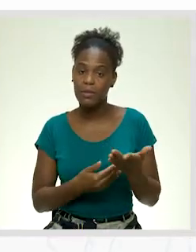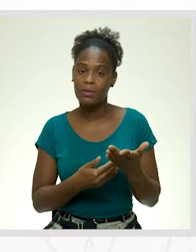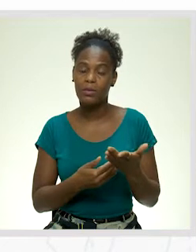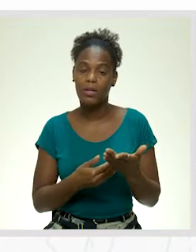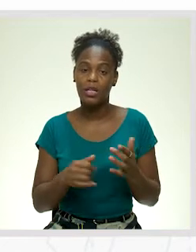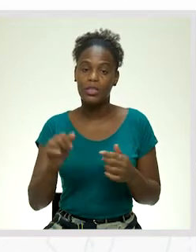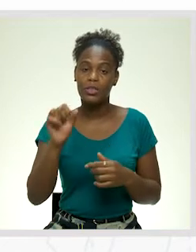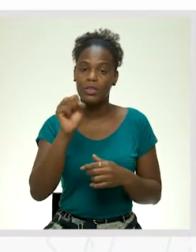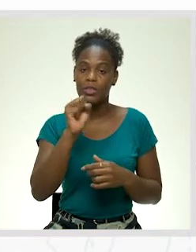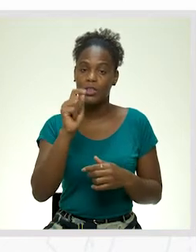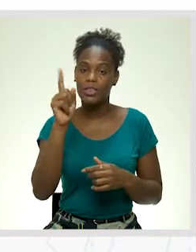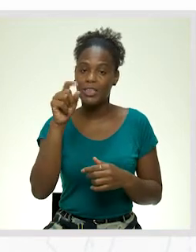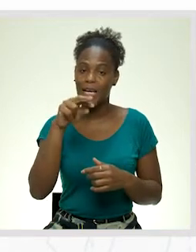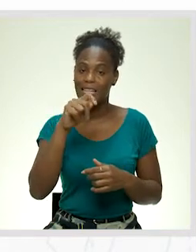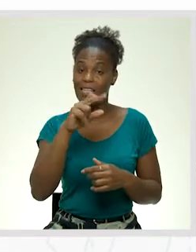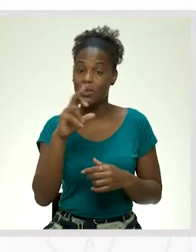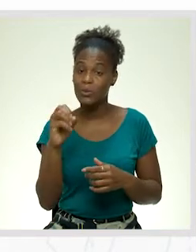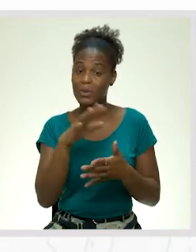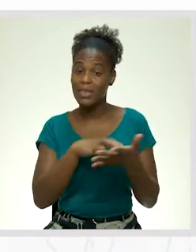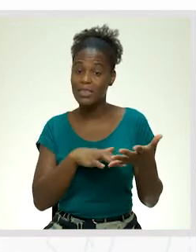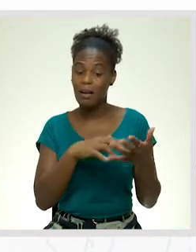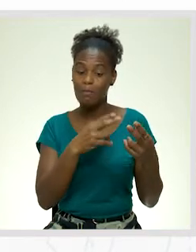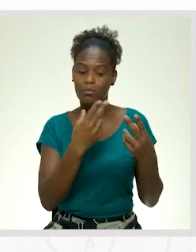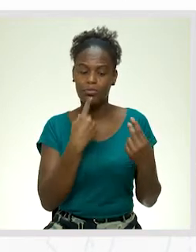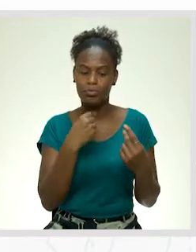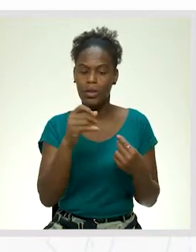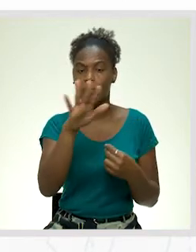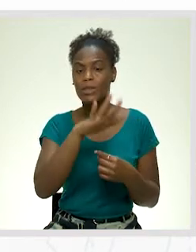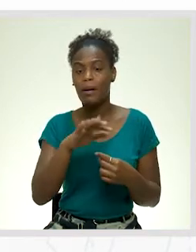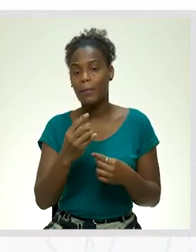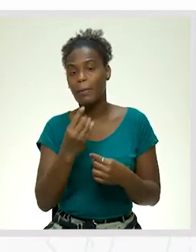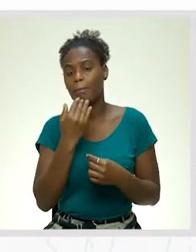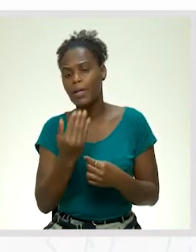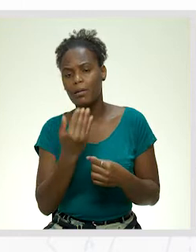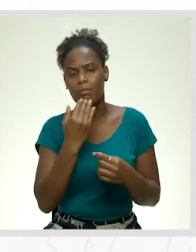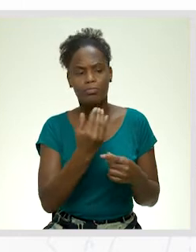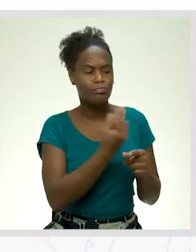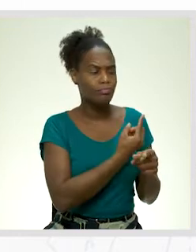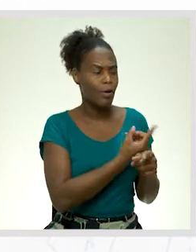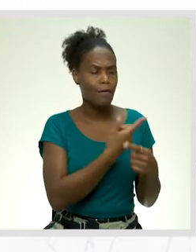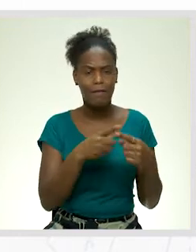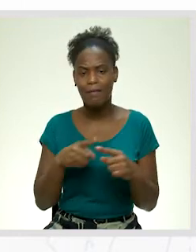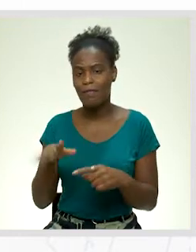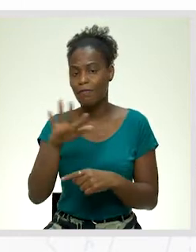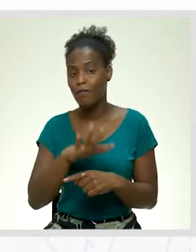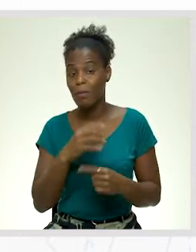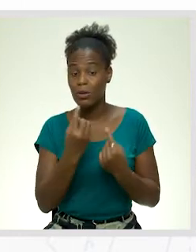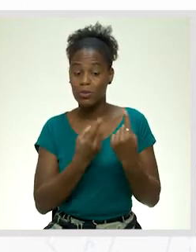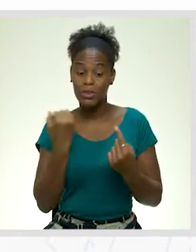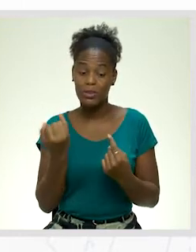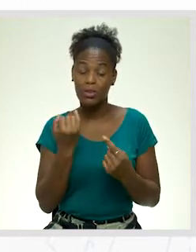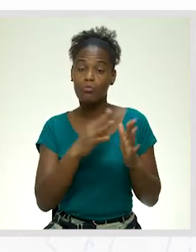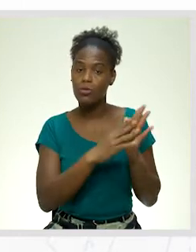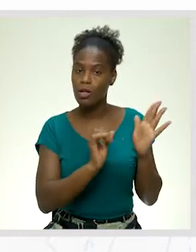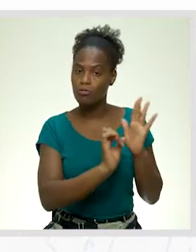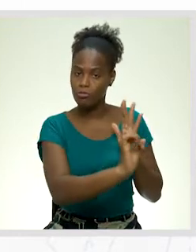é um dos géneros textuais, bastante utilizados para os mais diversos tipos de solicitações. Algumas organizações possuem modelos